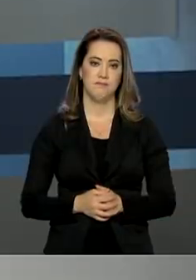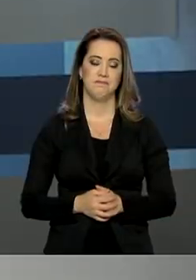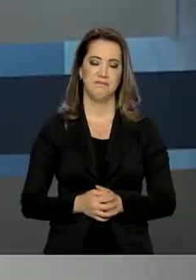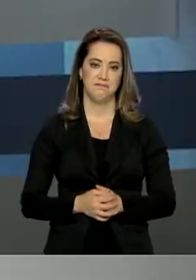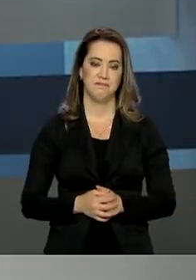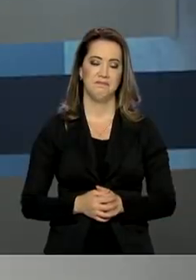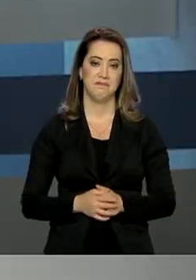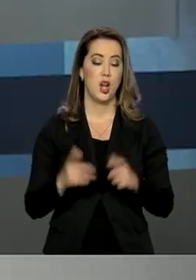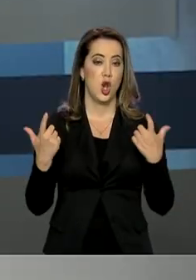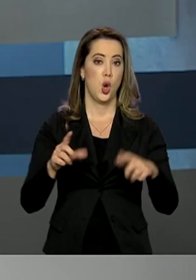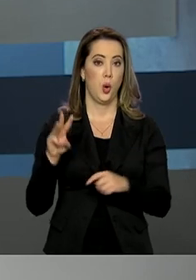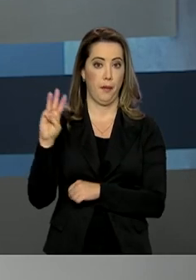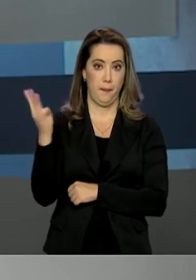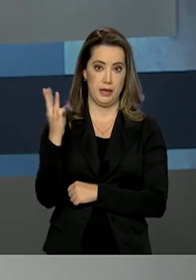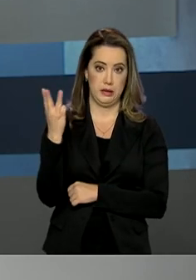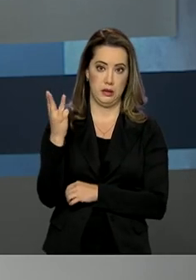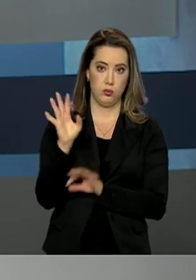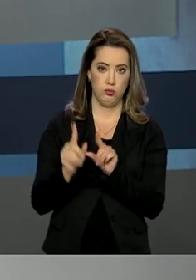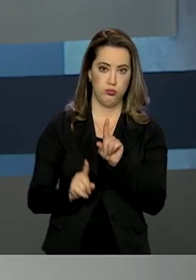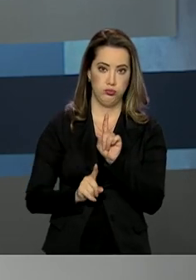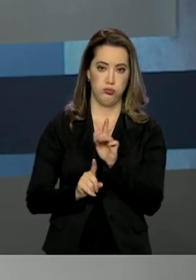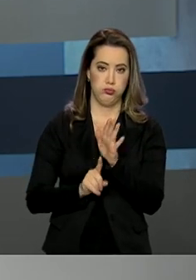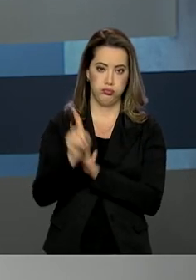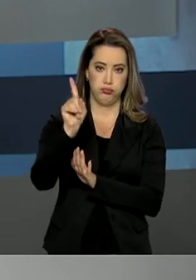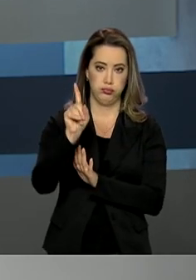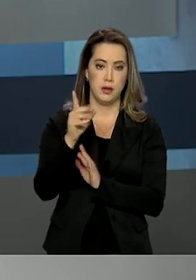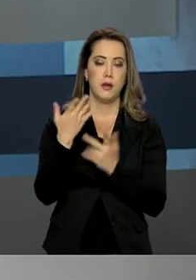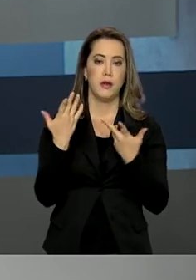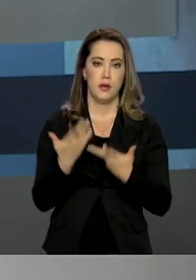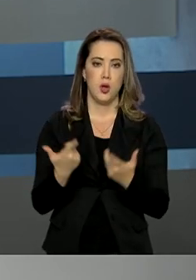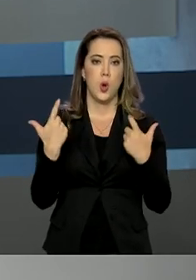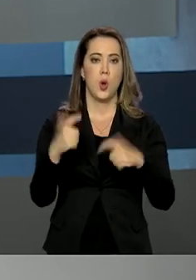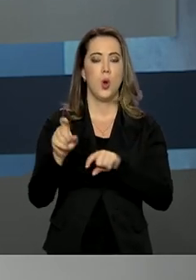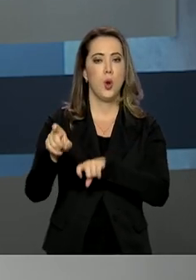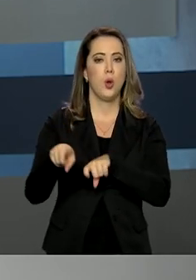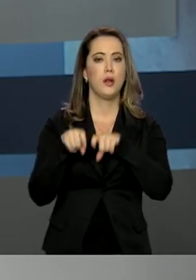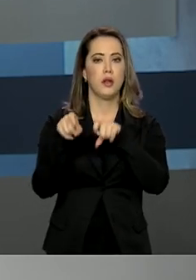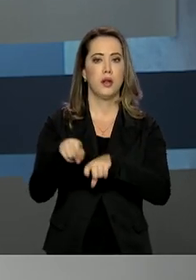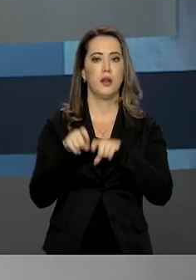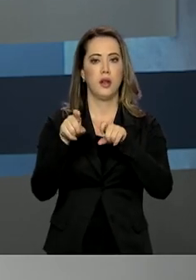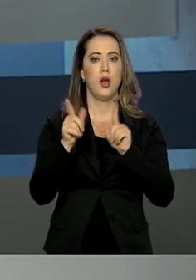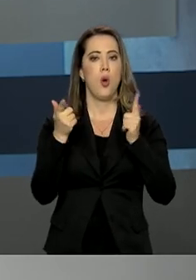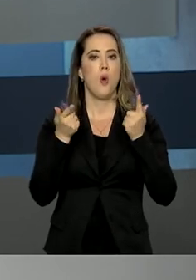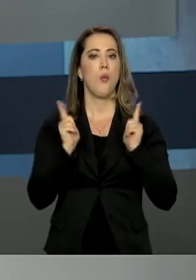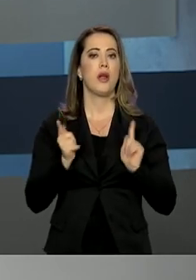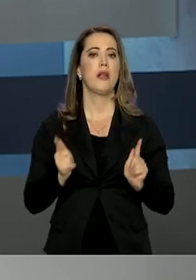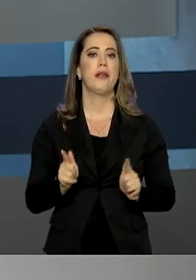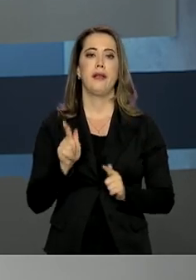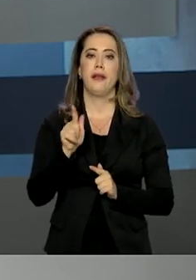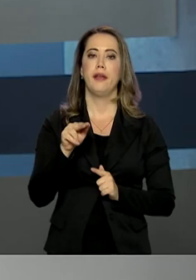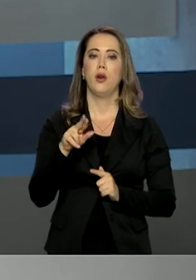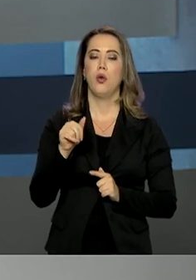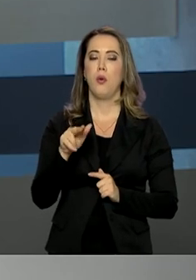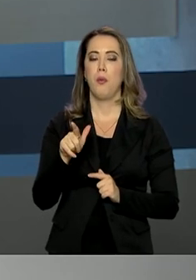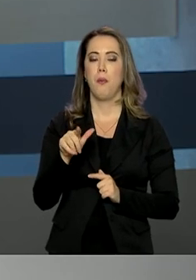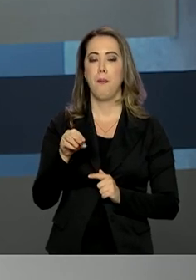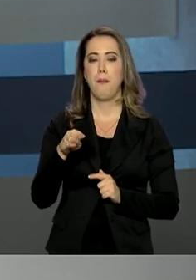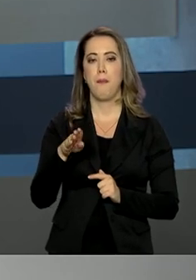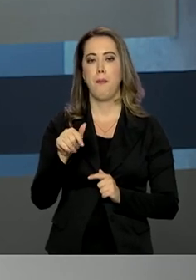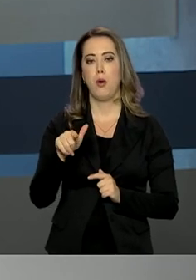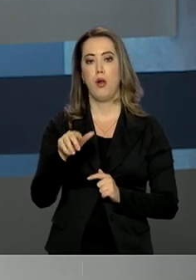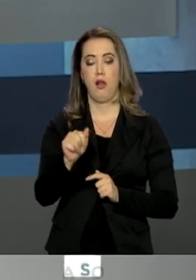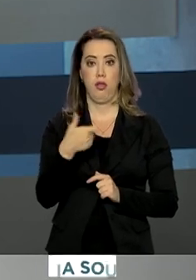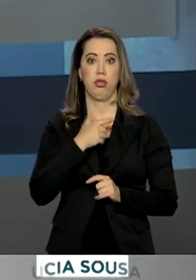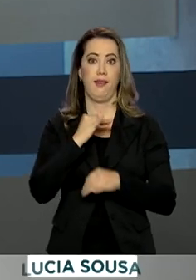Ainda em Alcântara, no Maranhão, a agrovila Pepital, comunidade quilombola próxima ao Centro Espacial, recebeu um ponto de